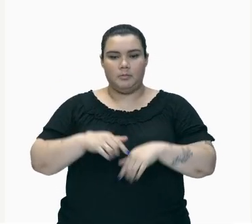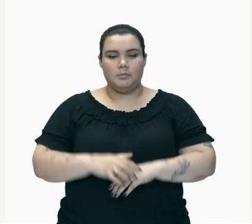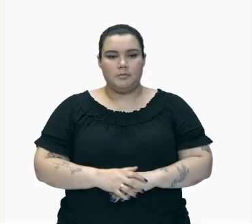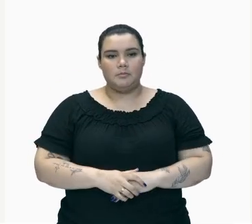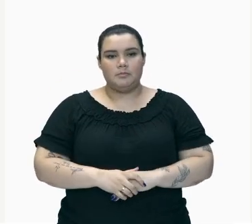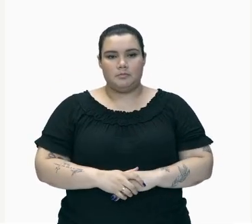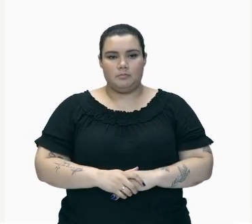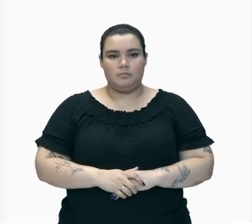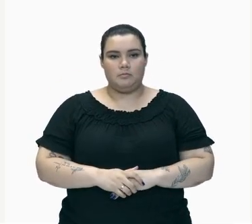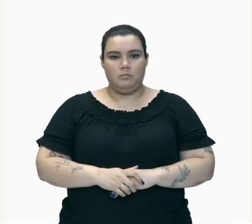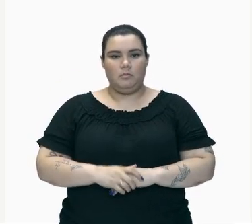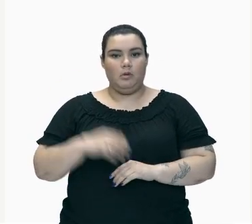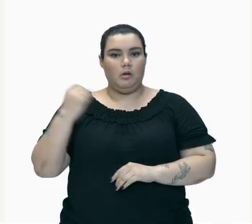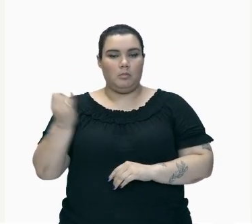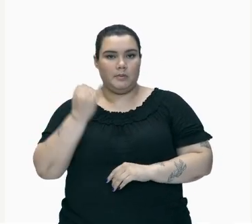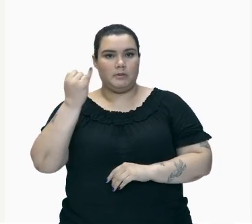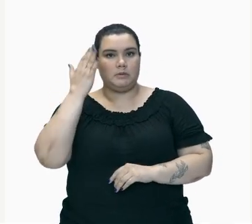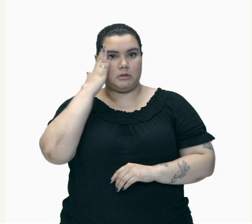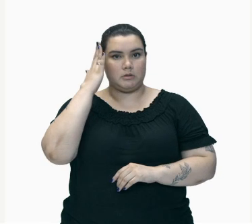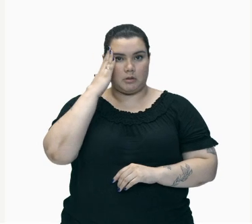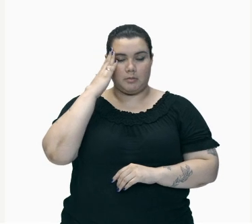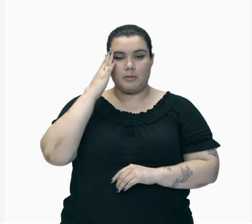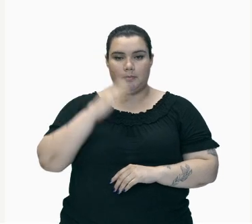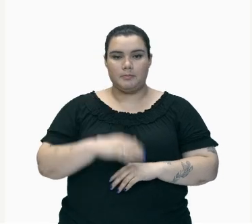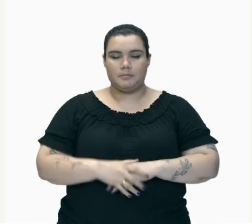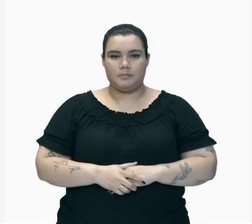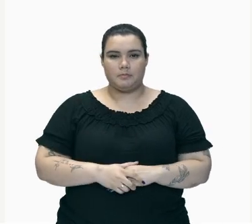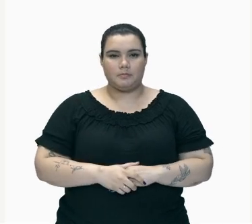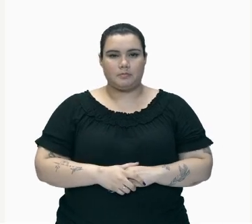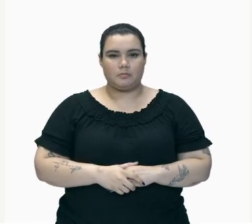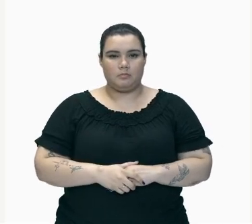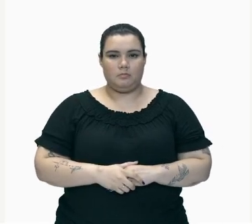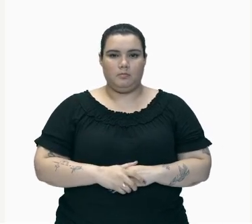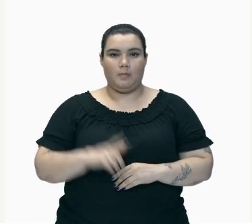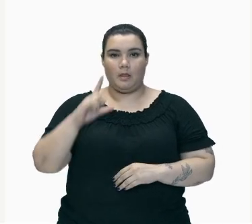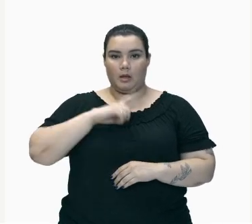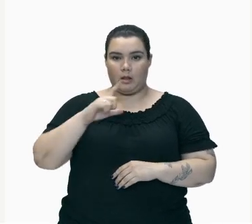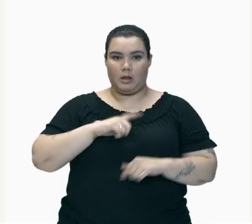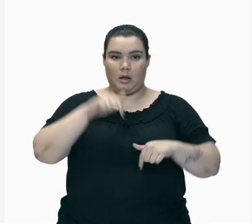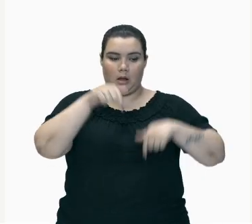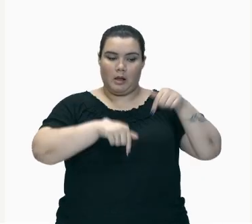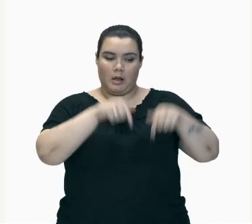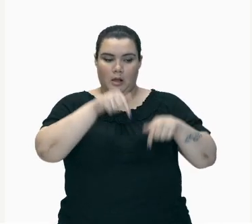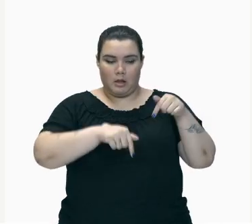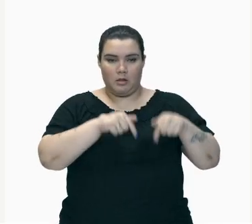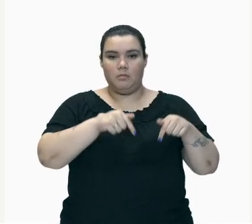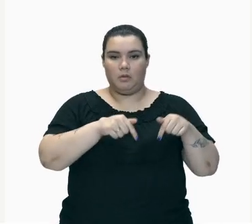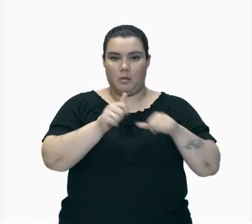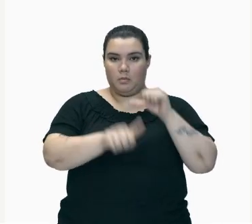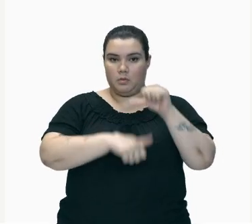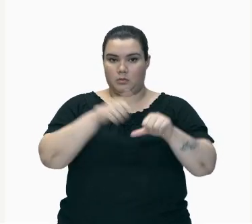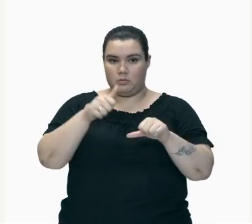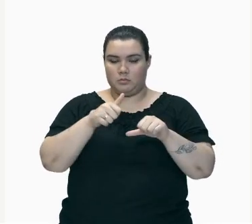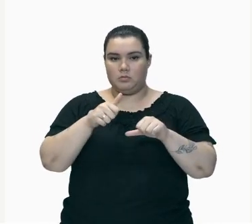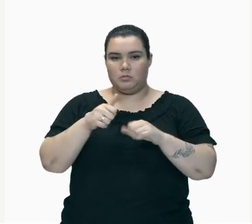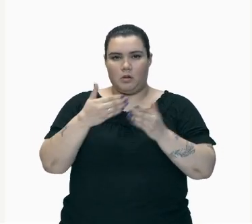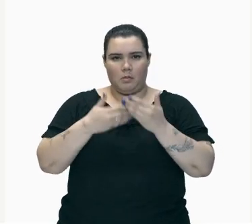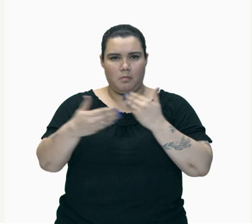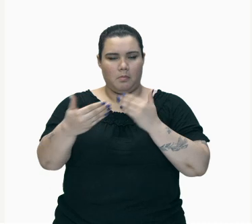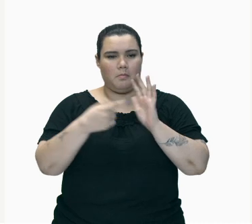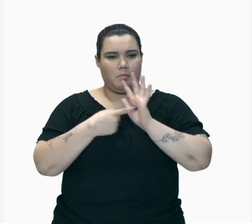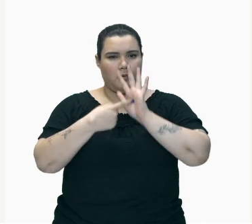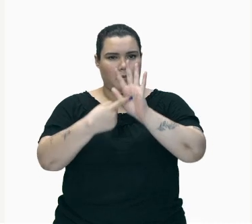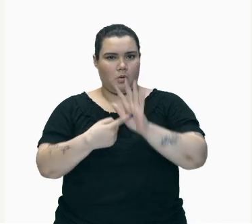Importante Salientar Isso Quando ocorre Uma reação Química Nós vamos ver Mais pra frente